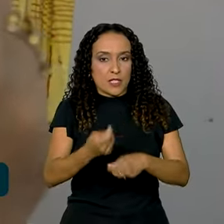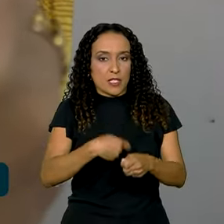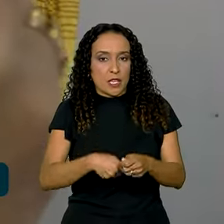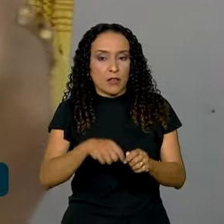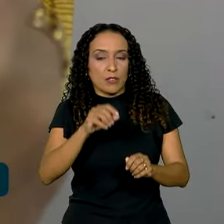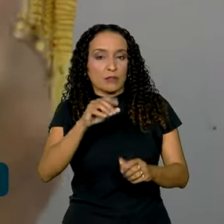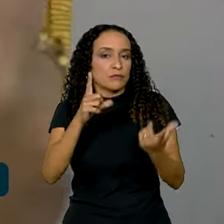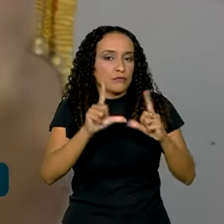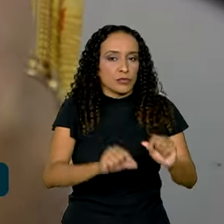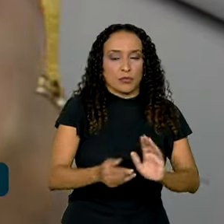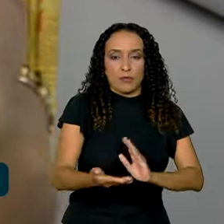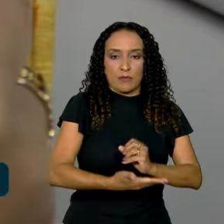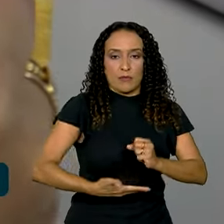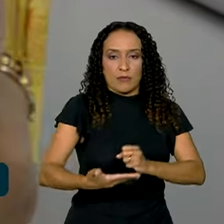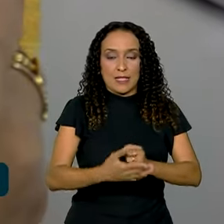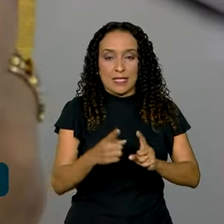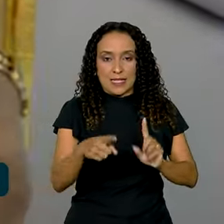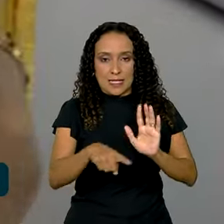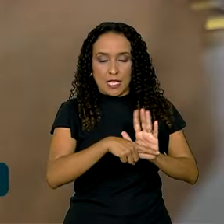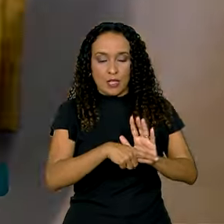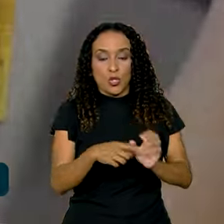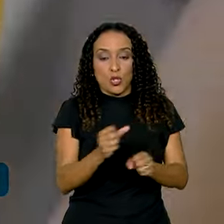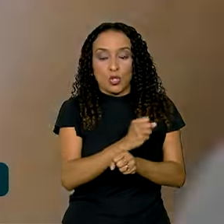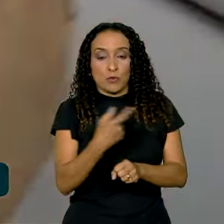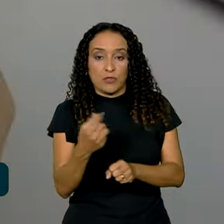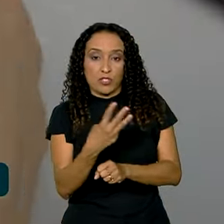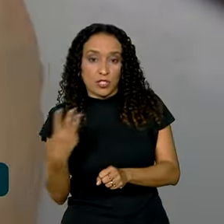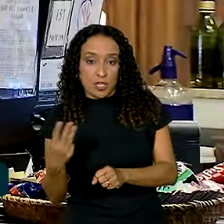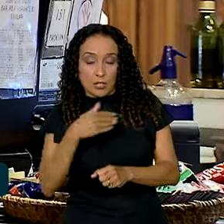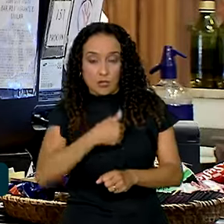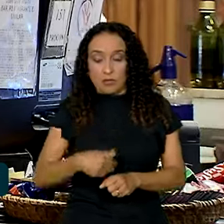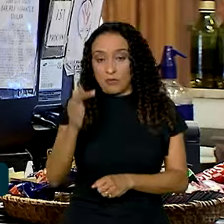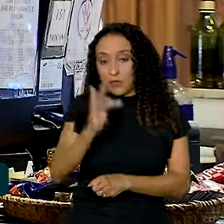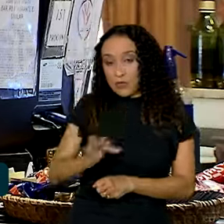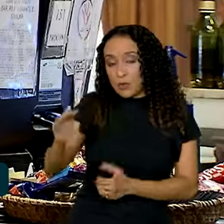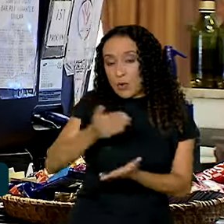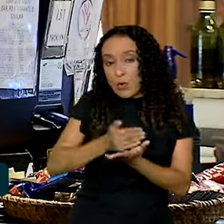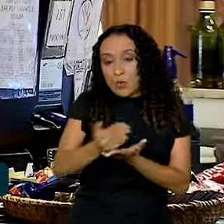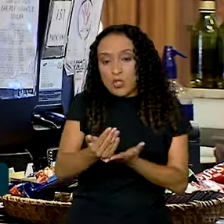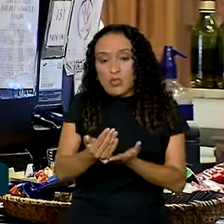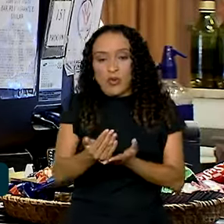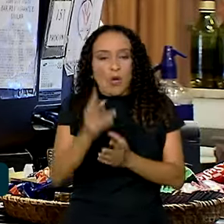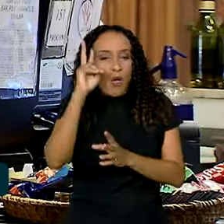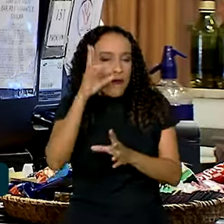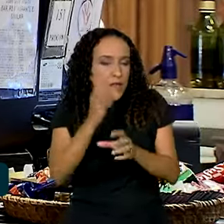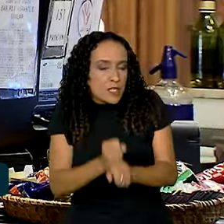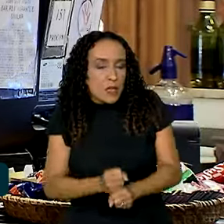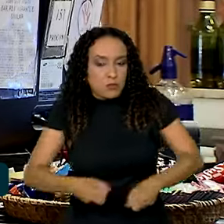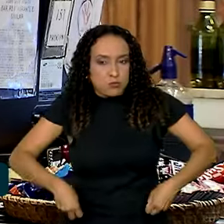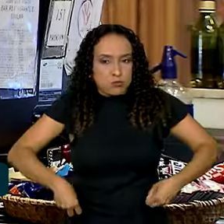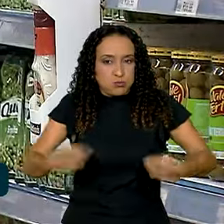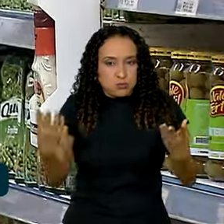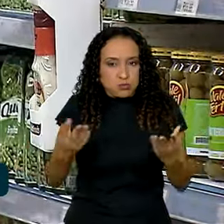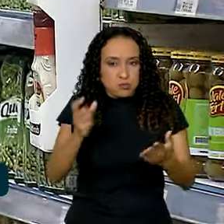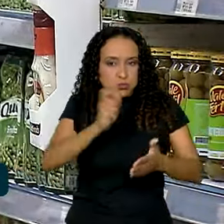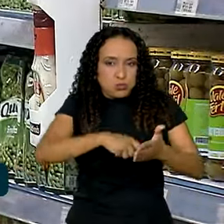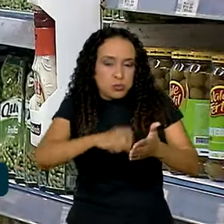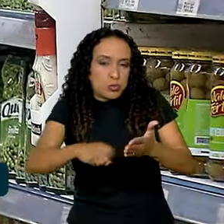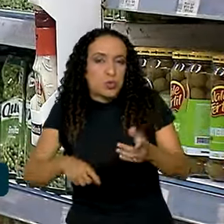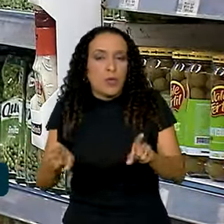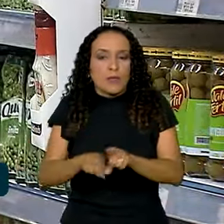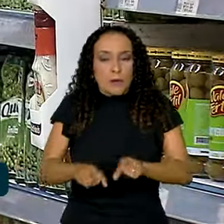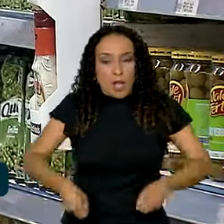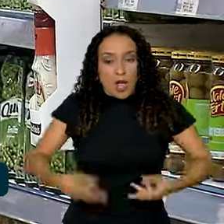déficit zero. Em 2023, o governo federal iniciou uma revisão de gastos tributários e de